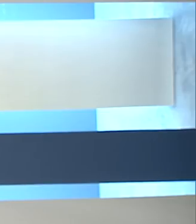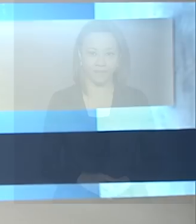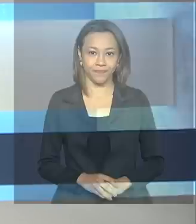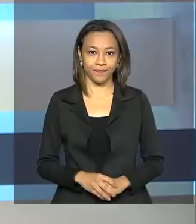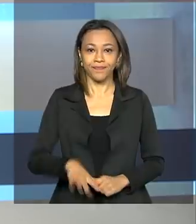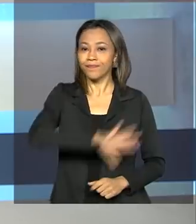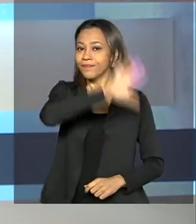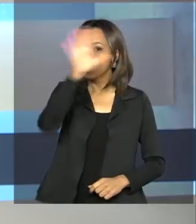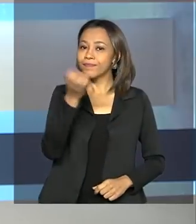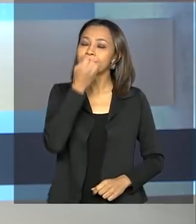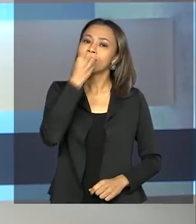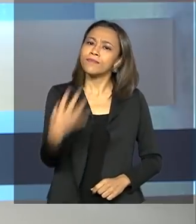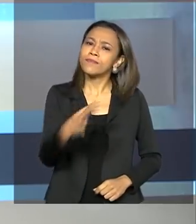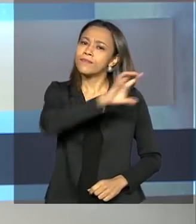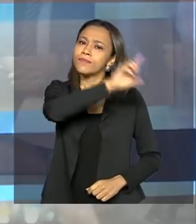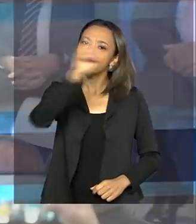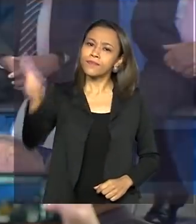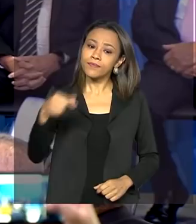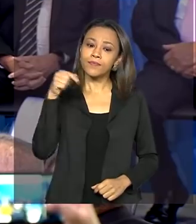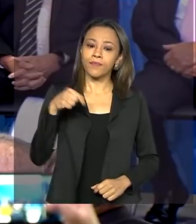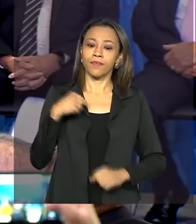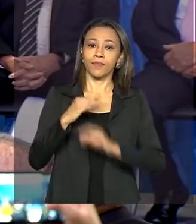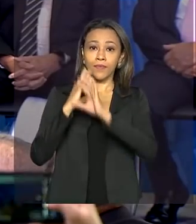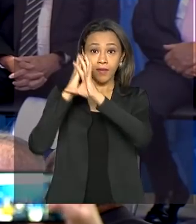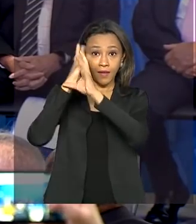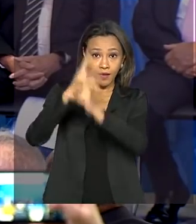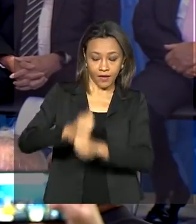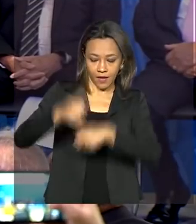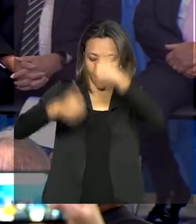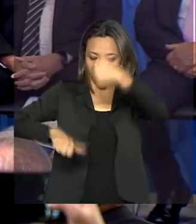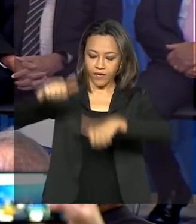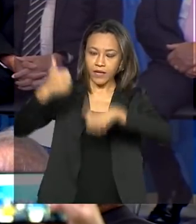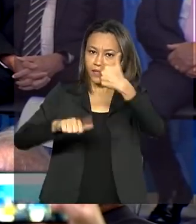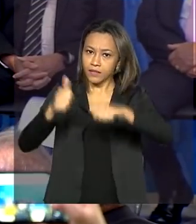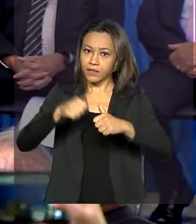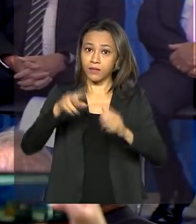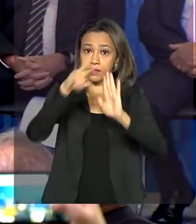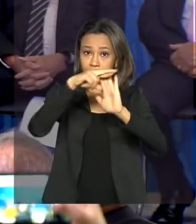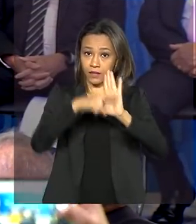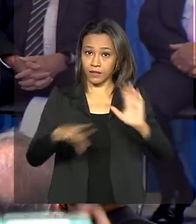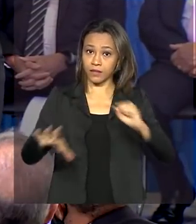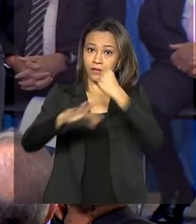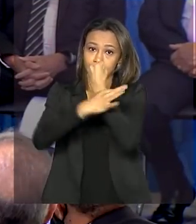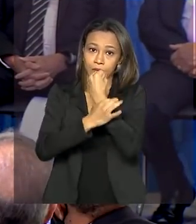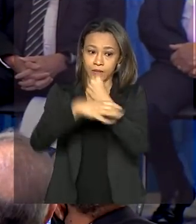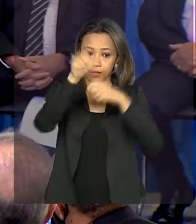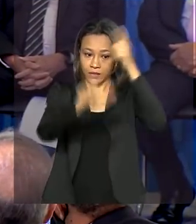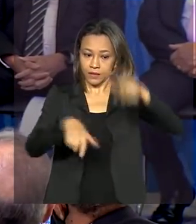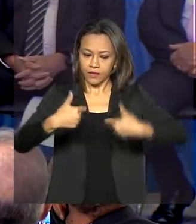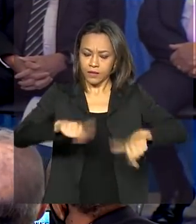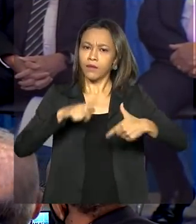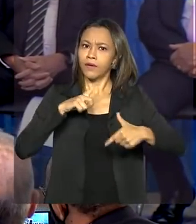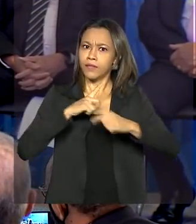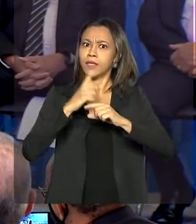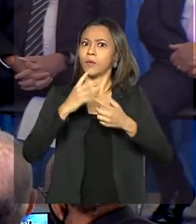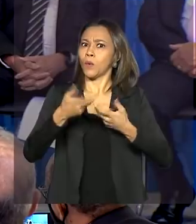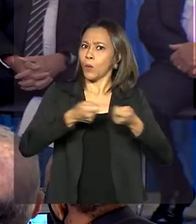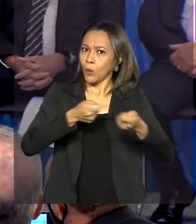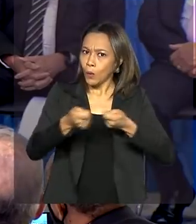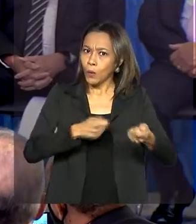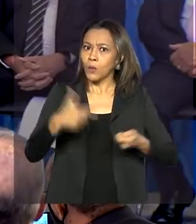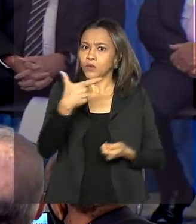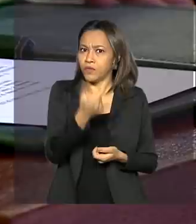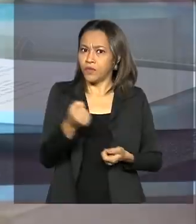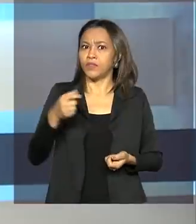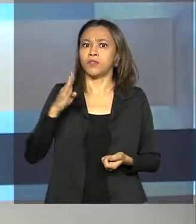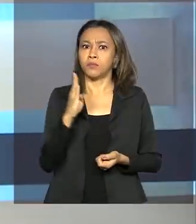Olá, bom dia! Revisão das regras de segurança e saúde do trabalhador deve gerar economia de 20 bilhões de reais por ano ao